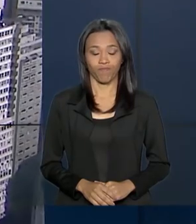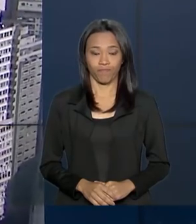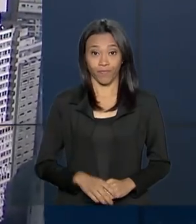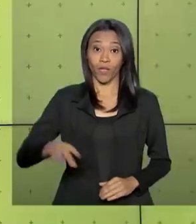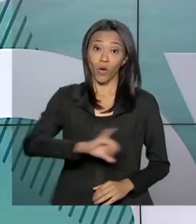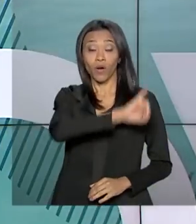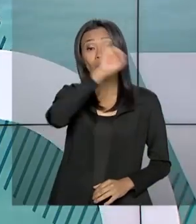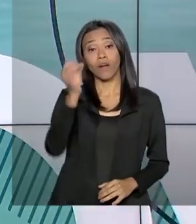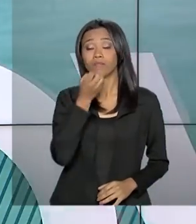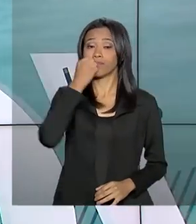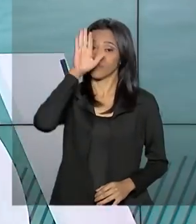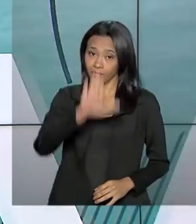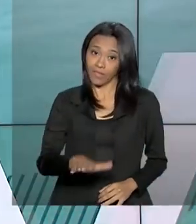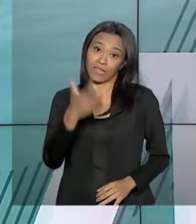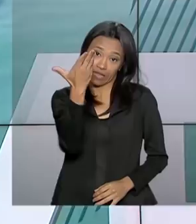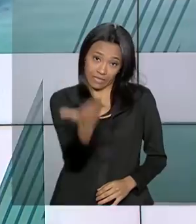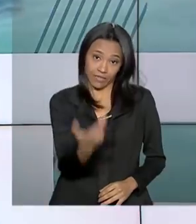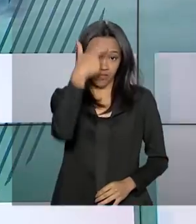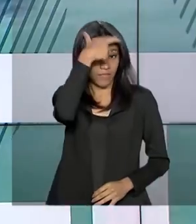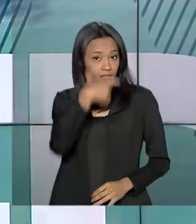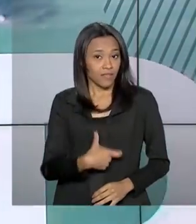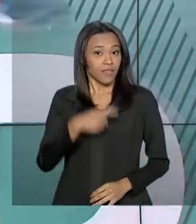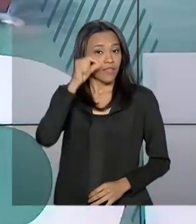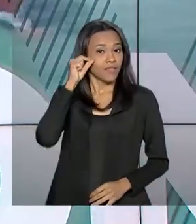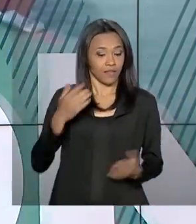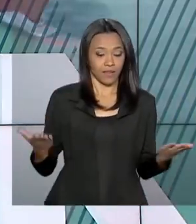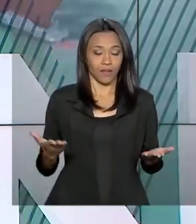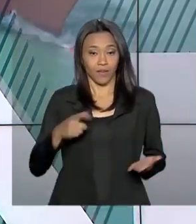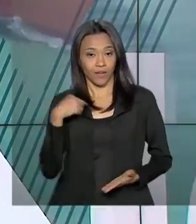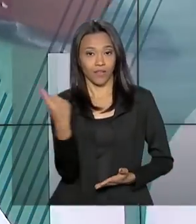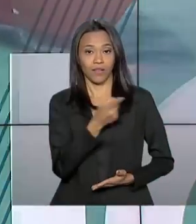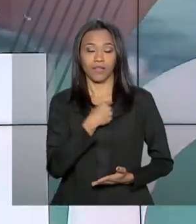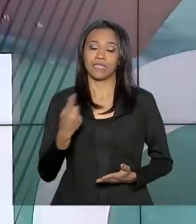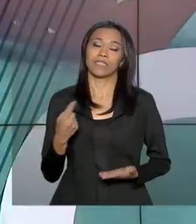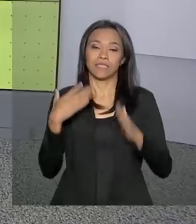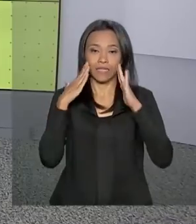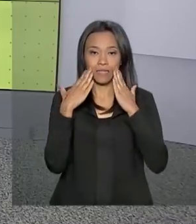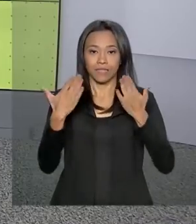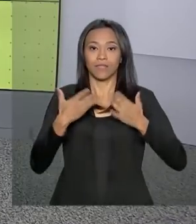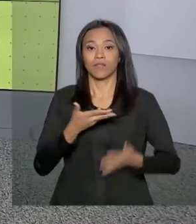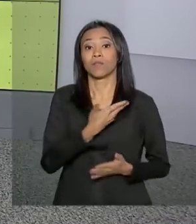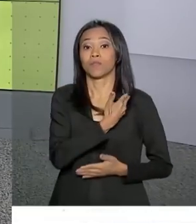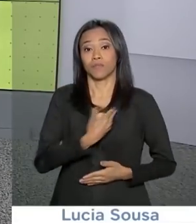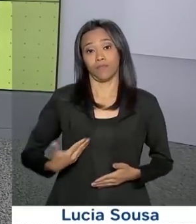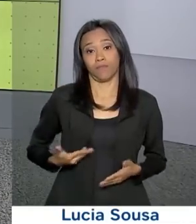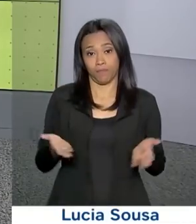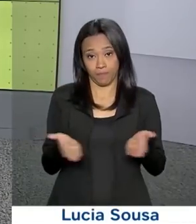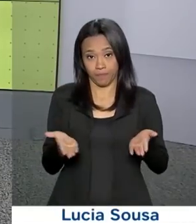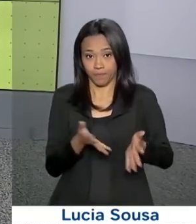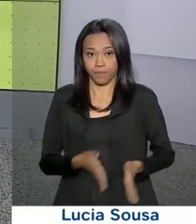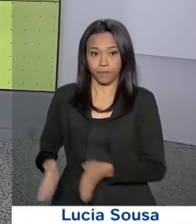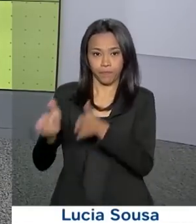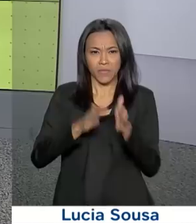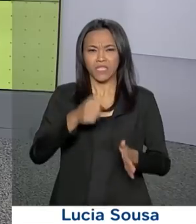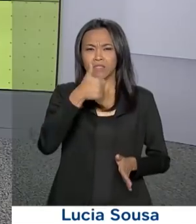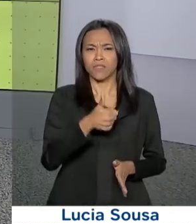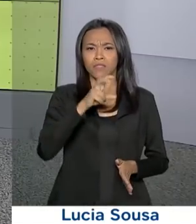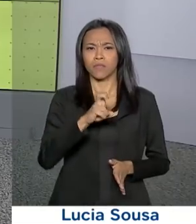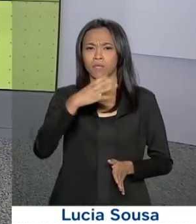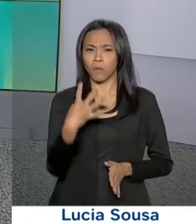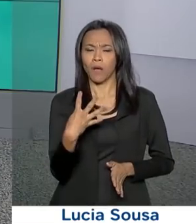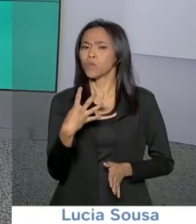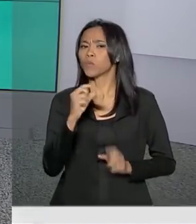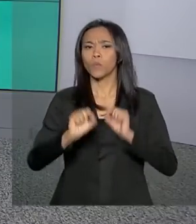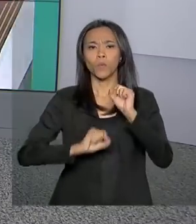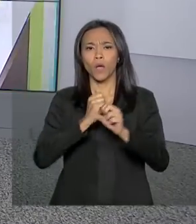Olá, boa tarde para você. Eu sou o Roberto Camargo e está no ar o Governo Agora. Os 154 anos da